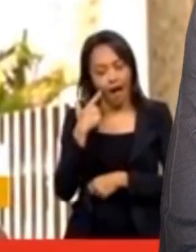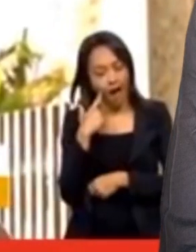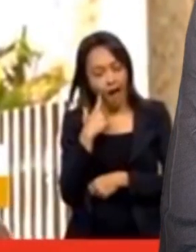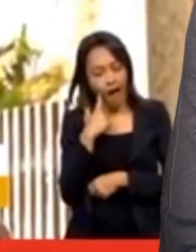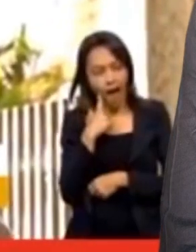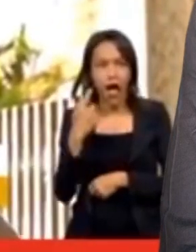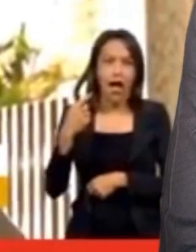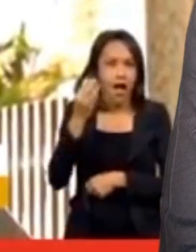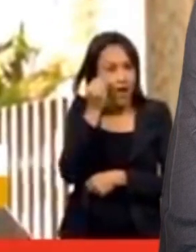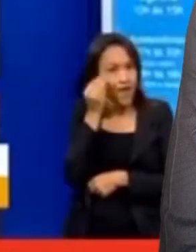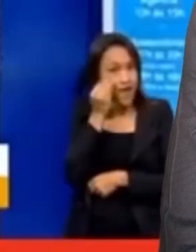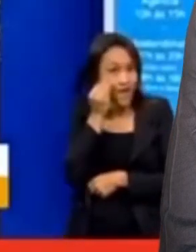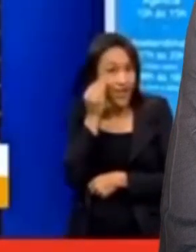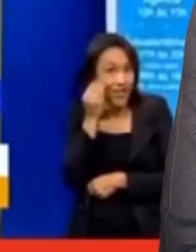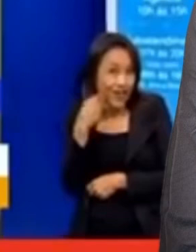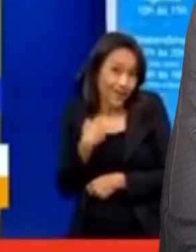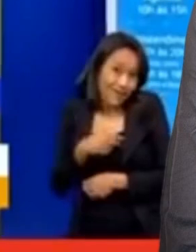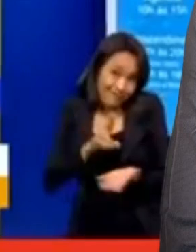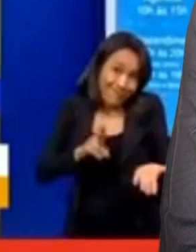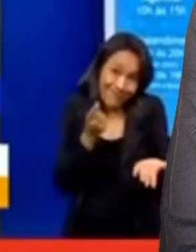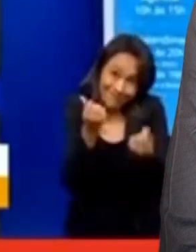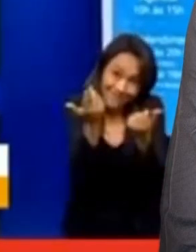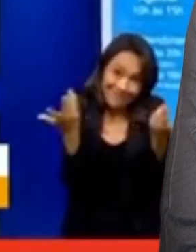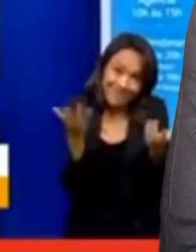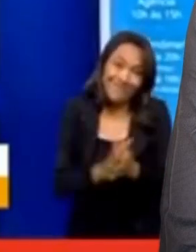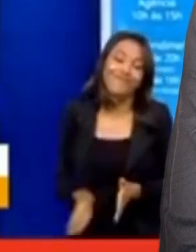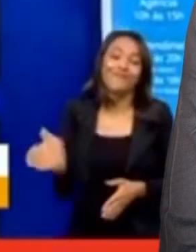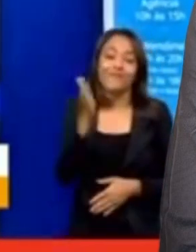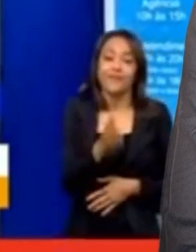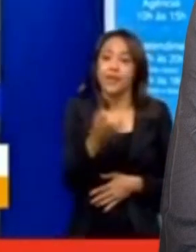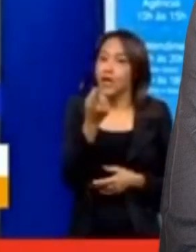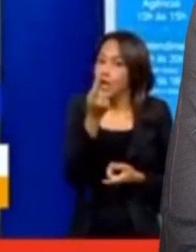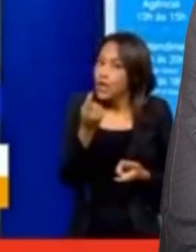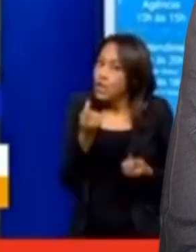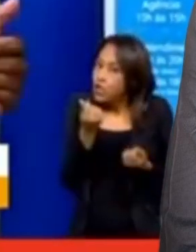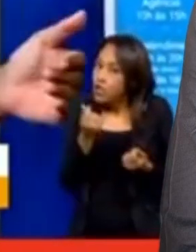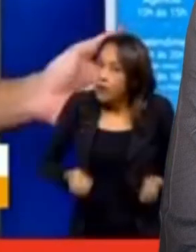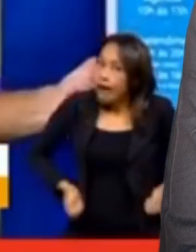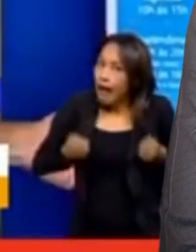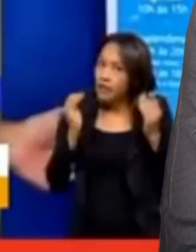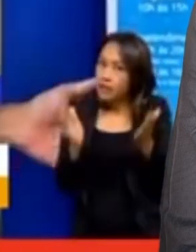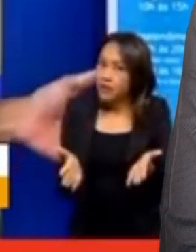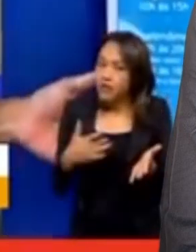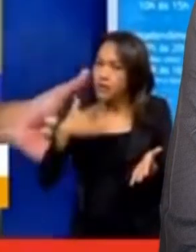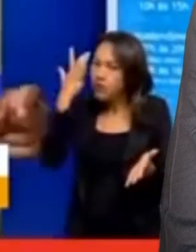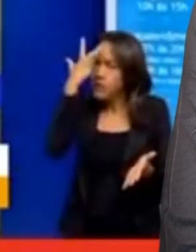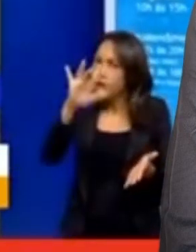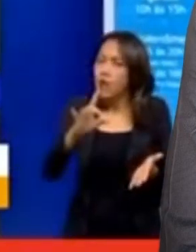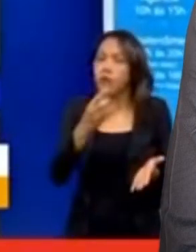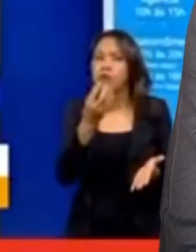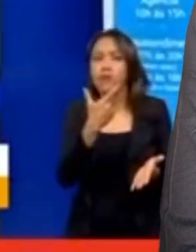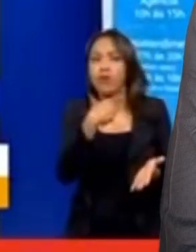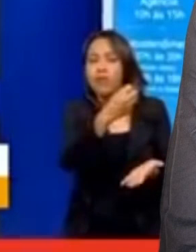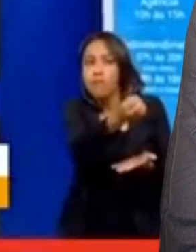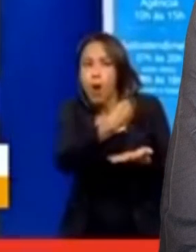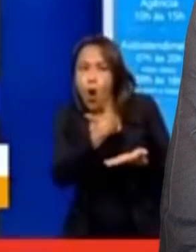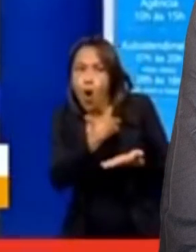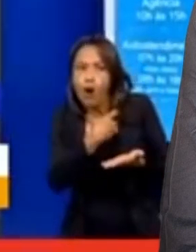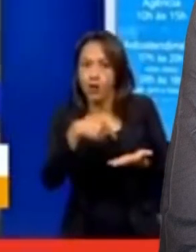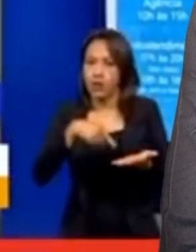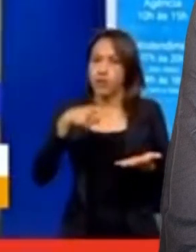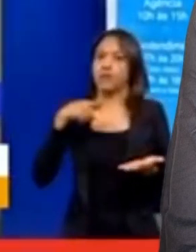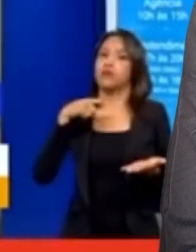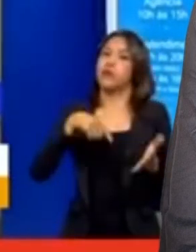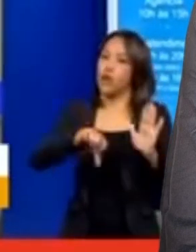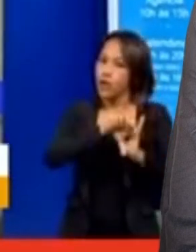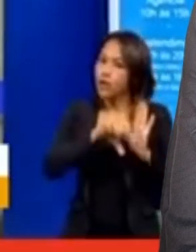te retirar e fechar a conta, né? Você sabia que gastar um dinheiro sem saber a origem dele, você pode estar incorrendo em um crime?